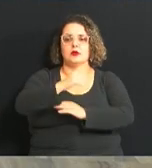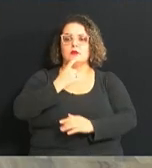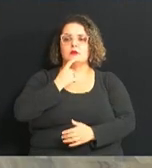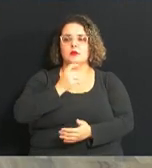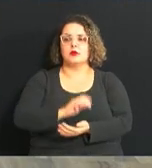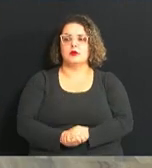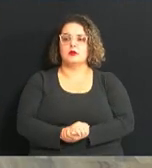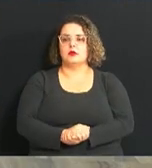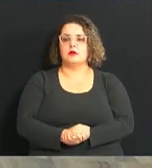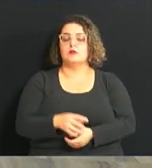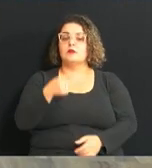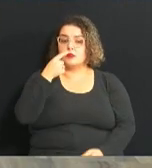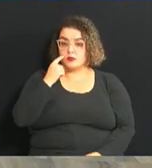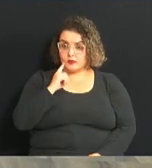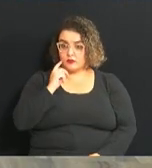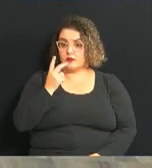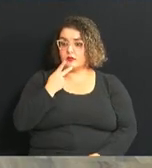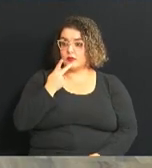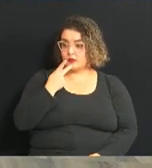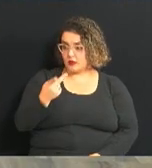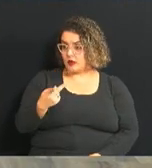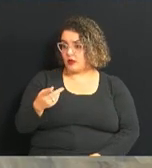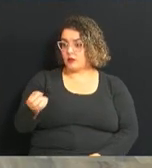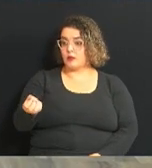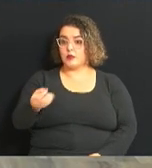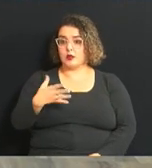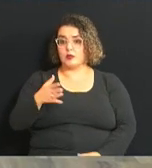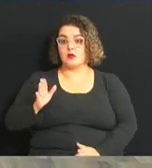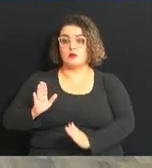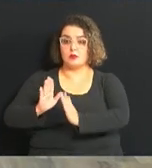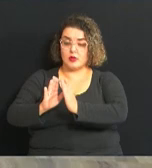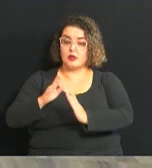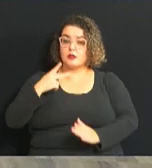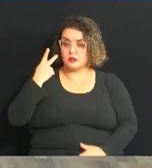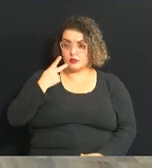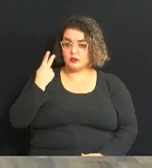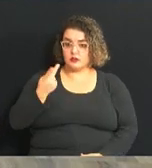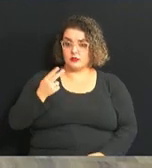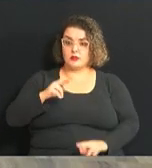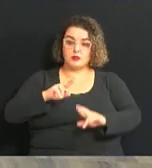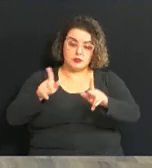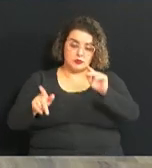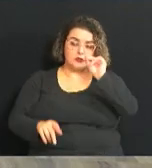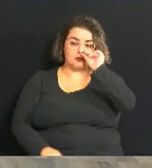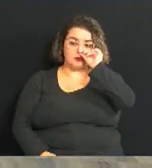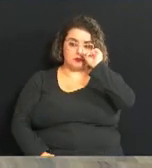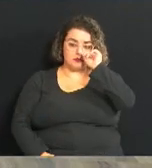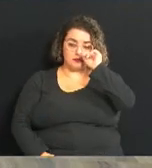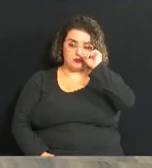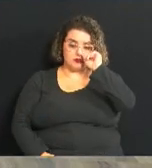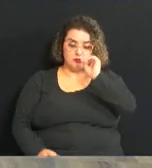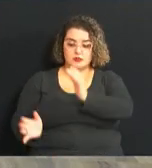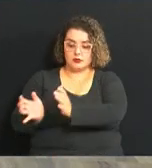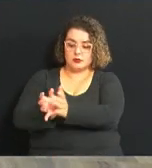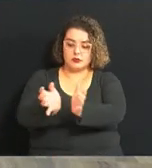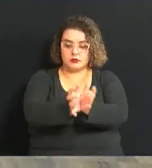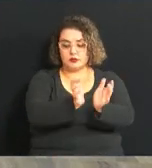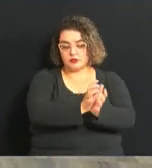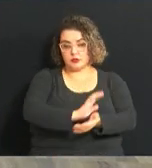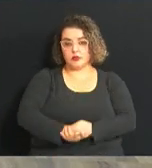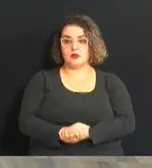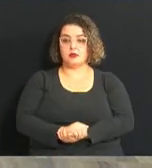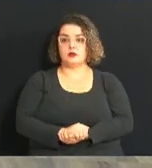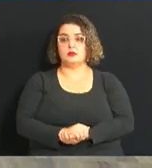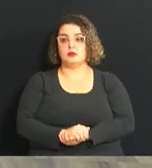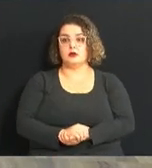Agora, Vivi, a gente fala sobre uma nova frente parlamentar que, diferentemente das comissões, a sociedade